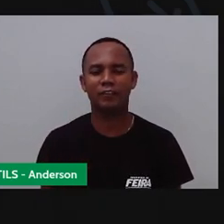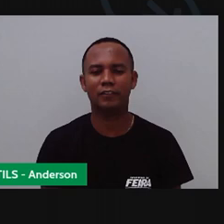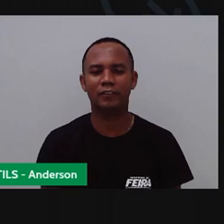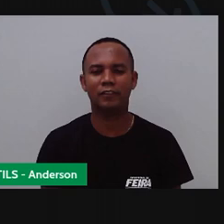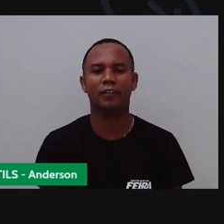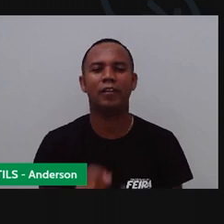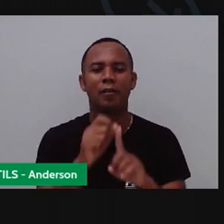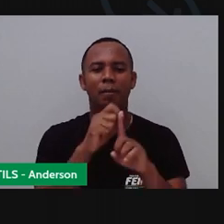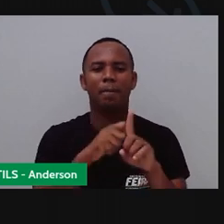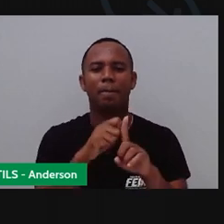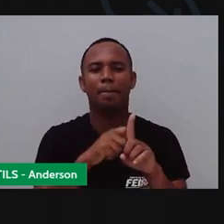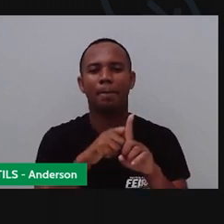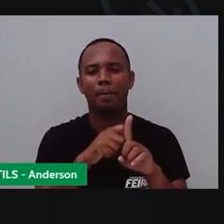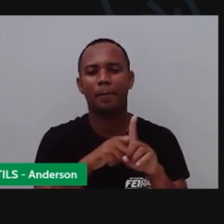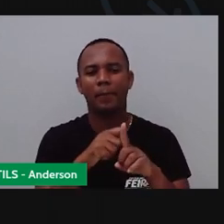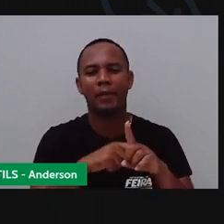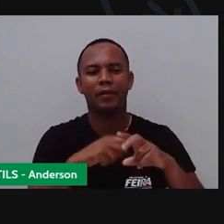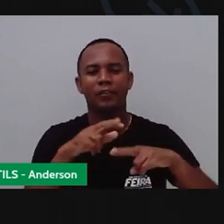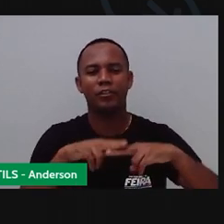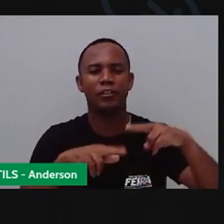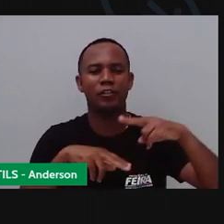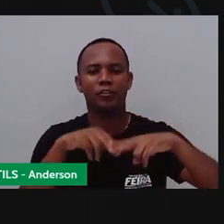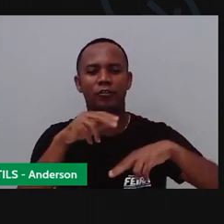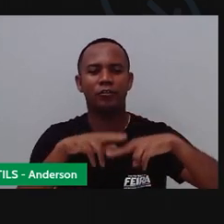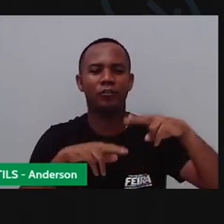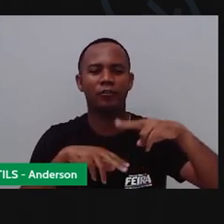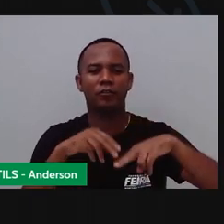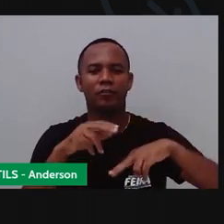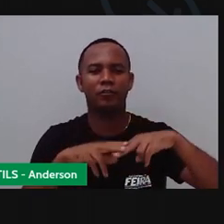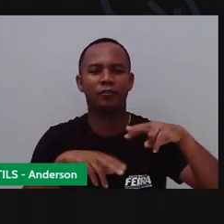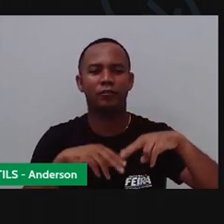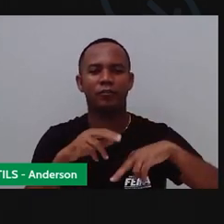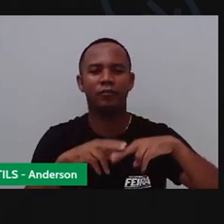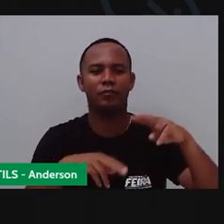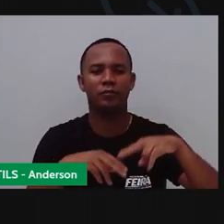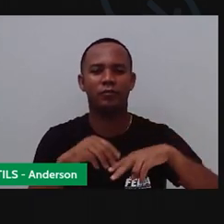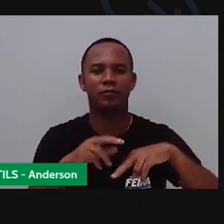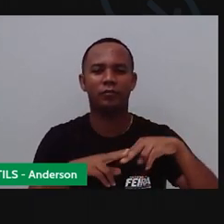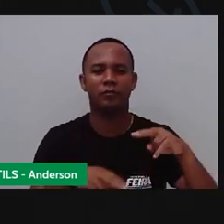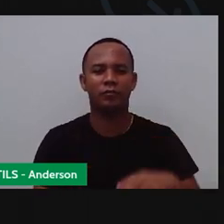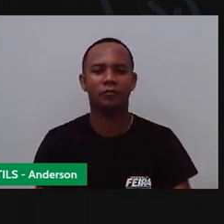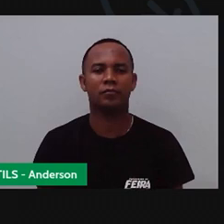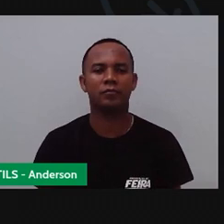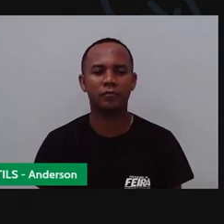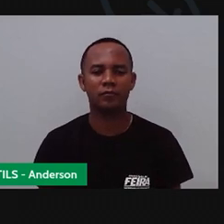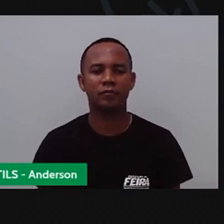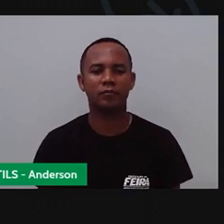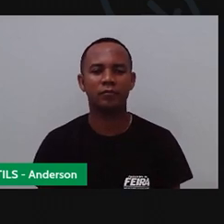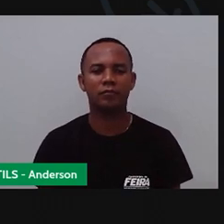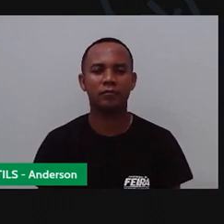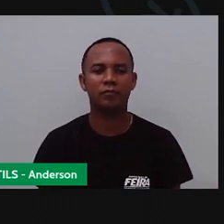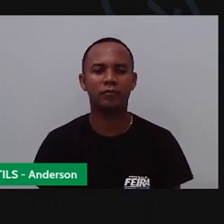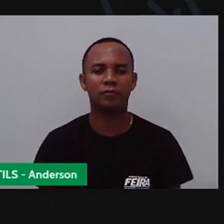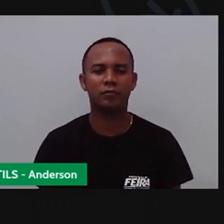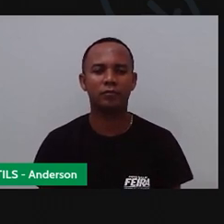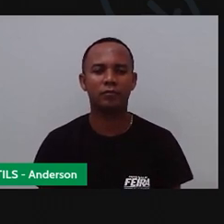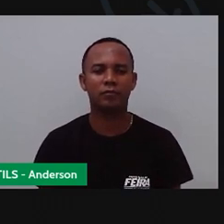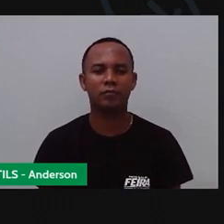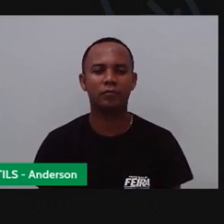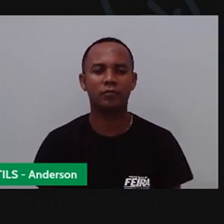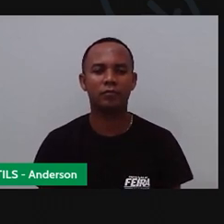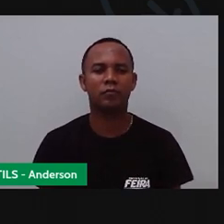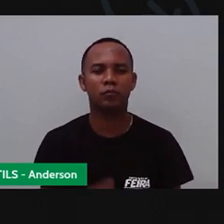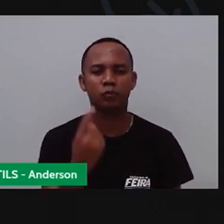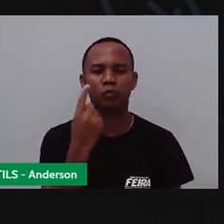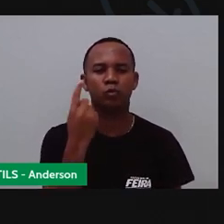Pois é. Em que mês é que a gente tá? Em junho. A gente põe o pregadorzinho aqui, ó. Em casa a gente vai ter dois. Aqui nesse caso a só tem um.